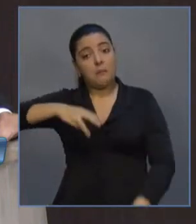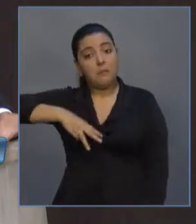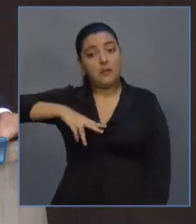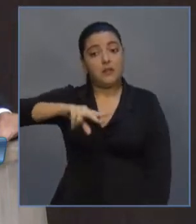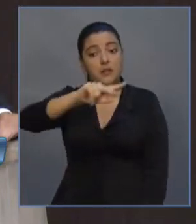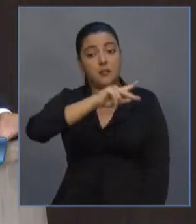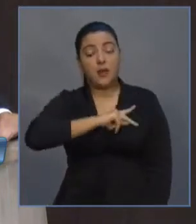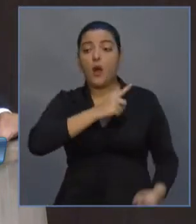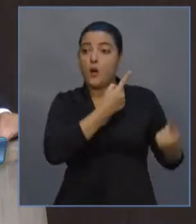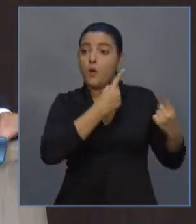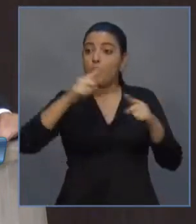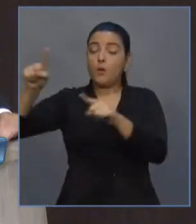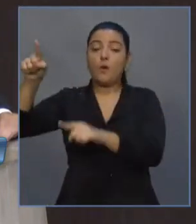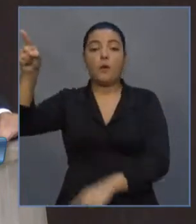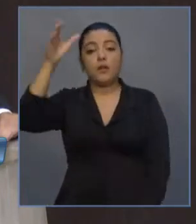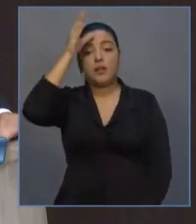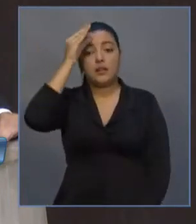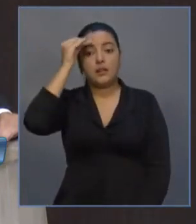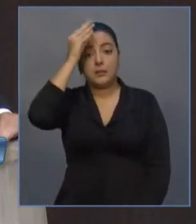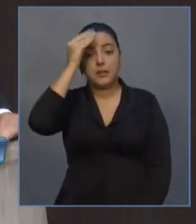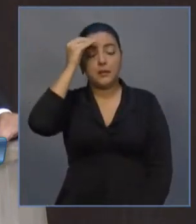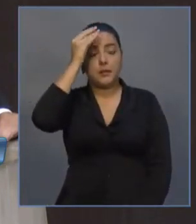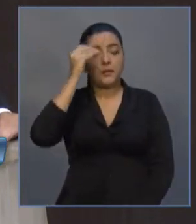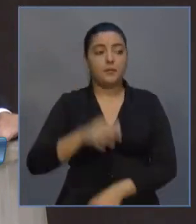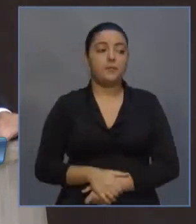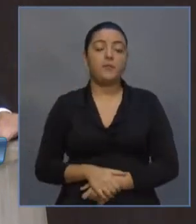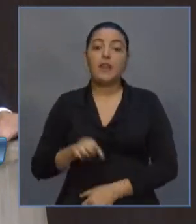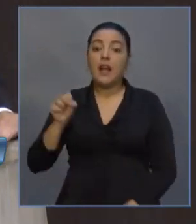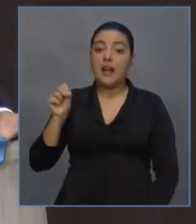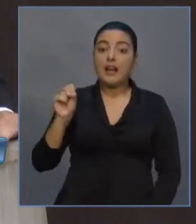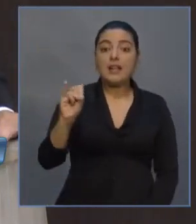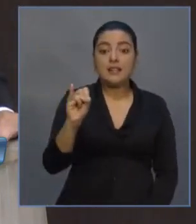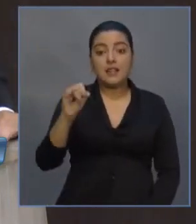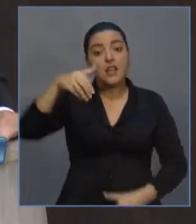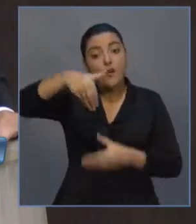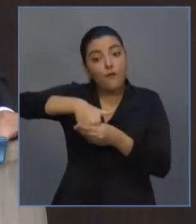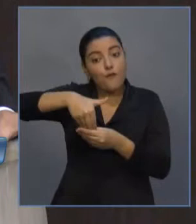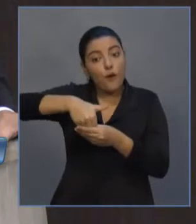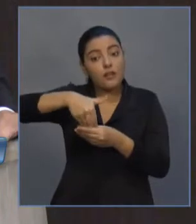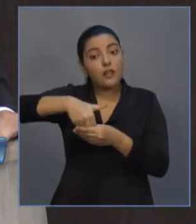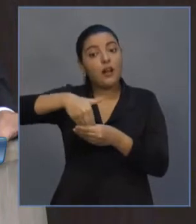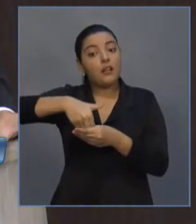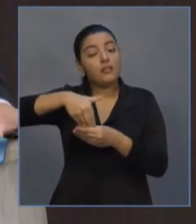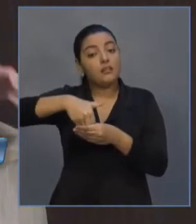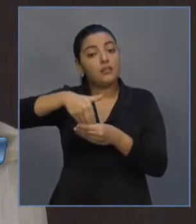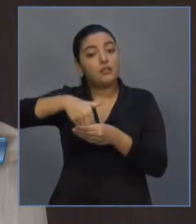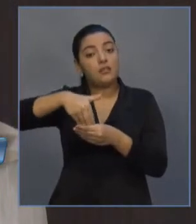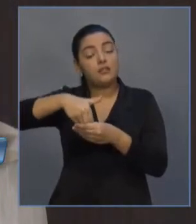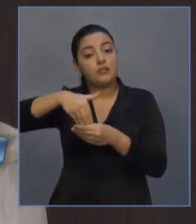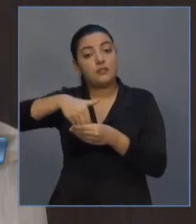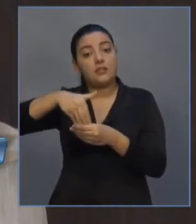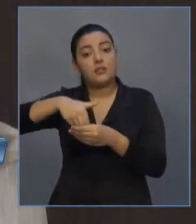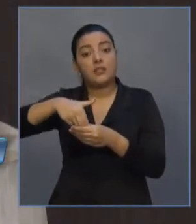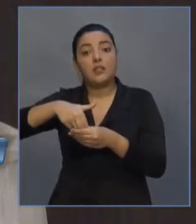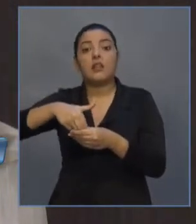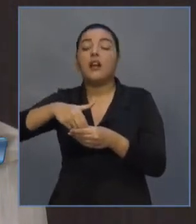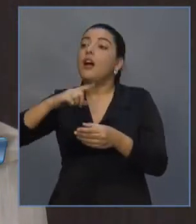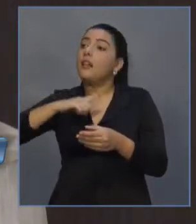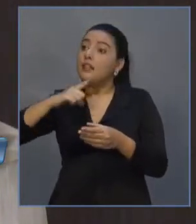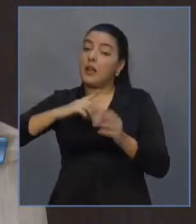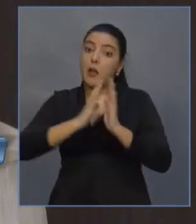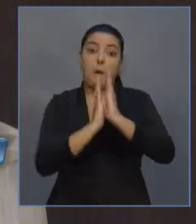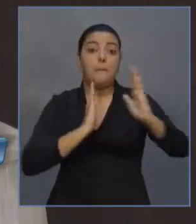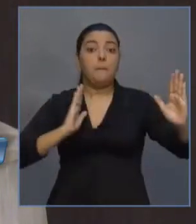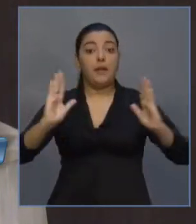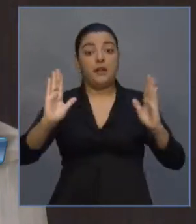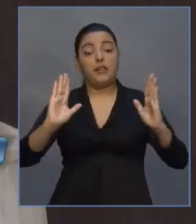Eleitoral contra o candidato Camilo Santana. Se isto for votado sob a janela de vedação